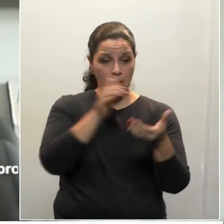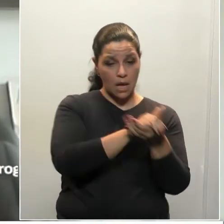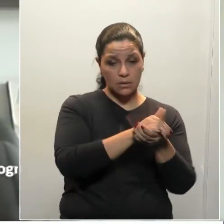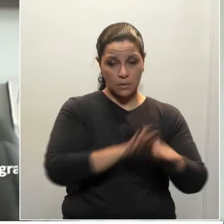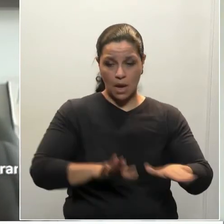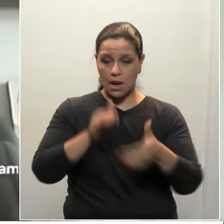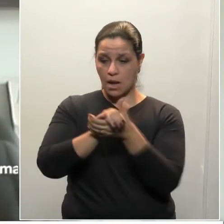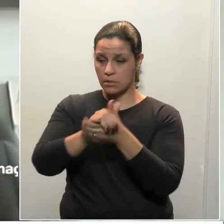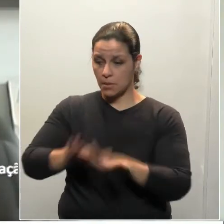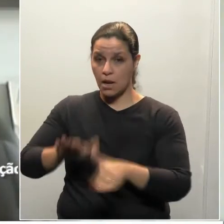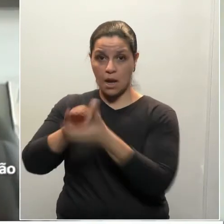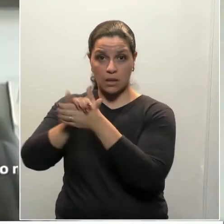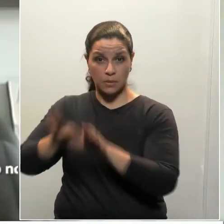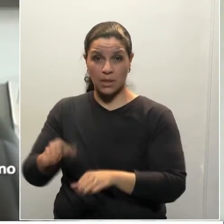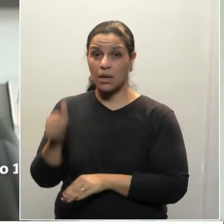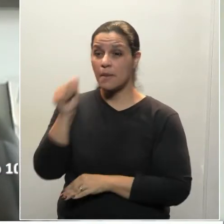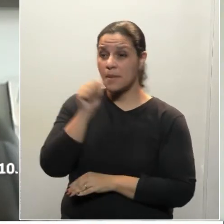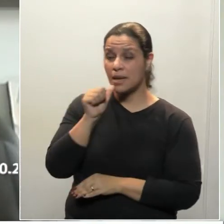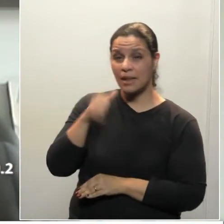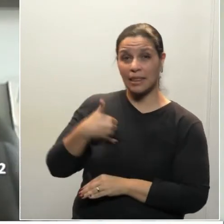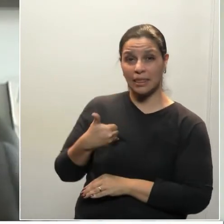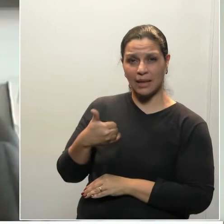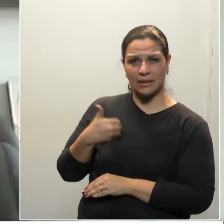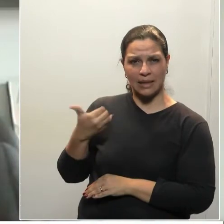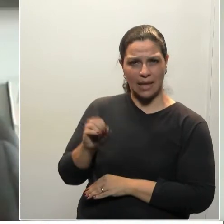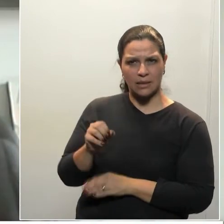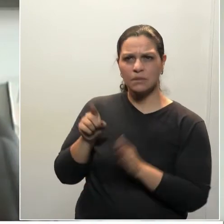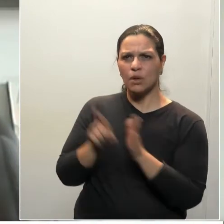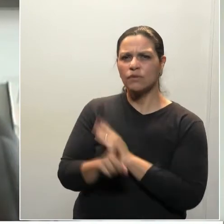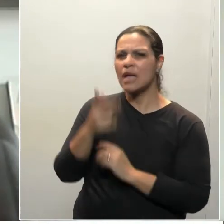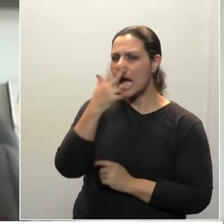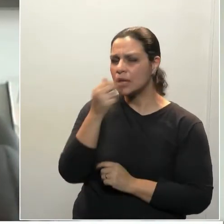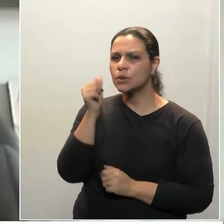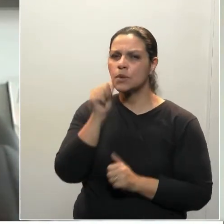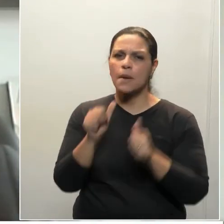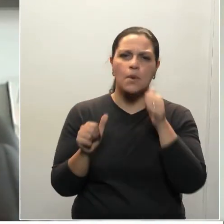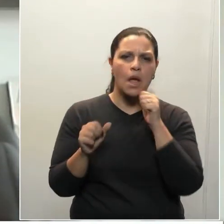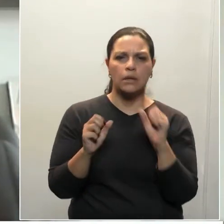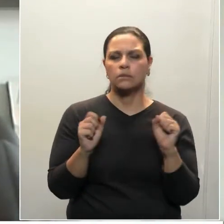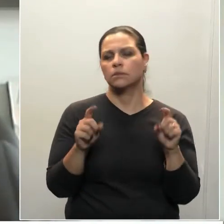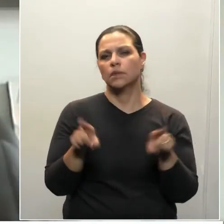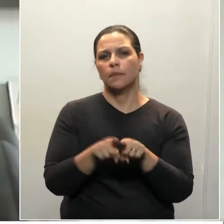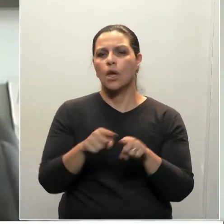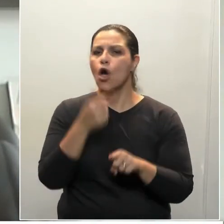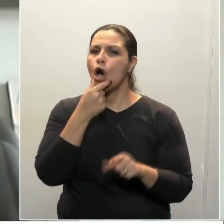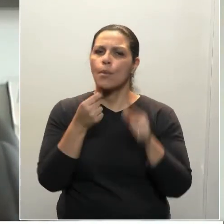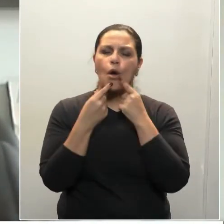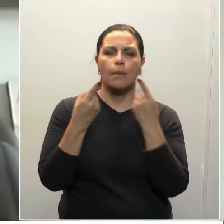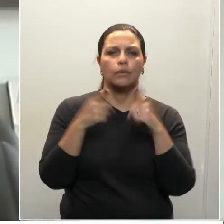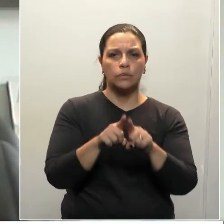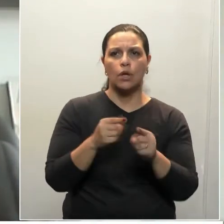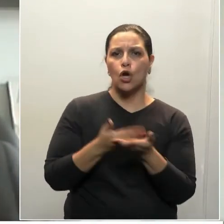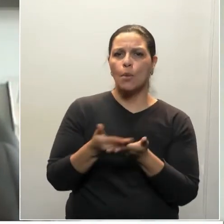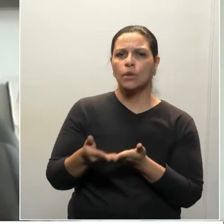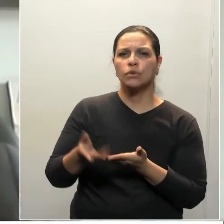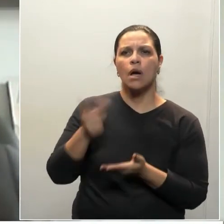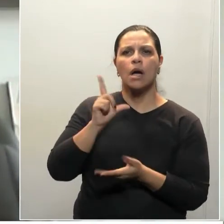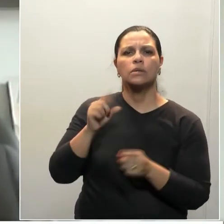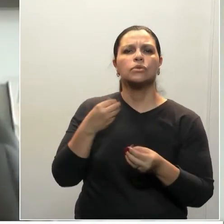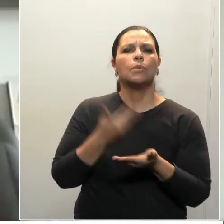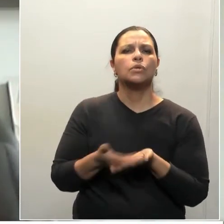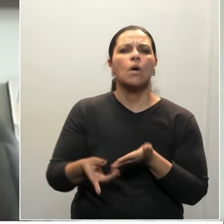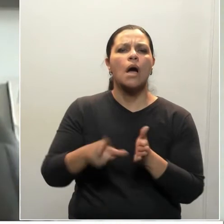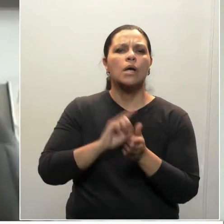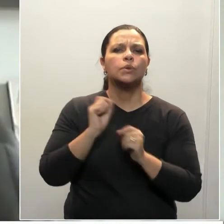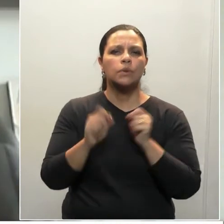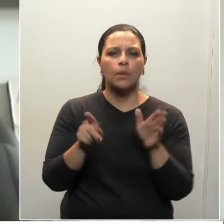menina de 10 anos olha para ele e pergunta, o que você acha de homem com homem? O que você acha de mulher com mulher? Aí ele fala, eu comecei cedo. Você começou cedo o quê?